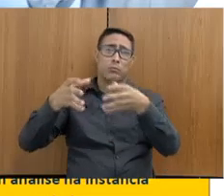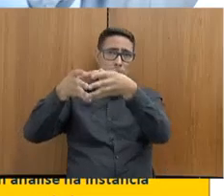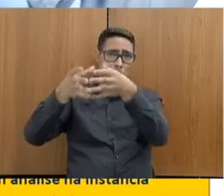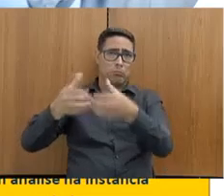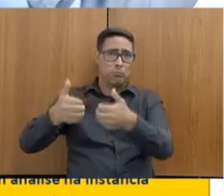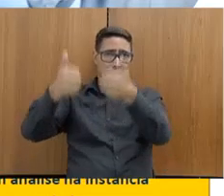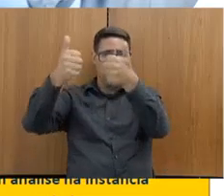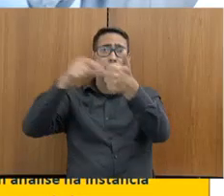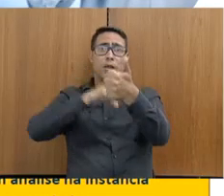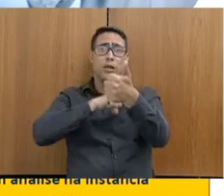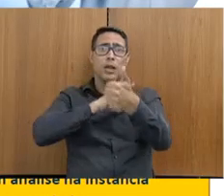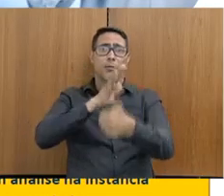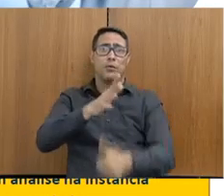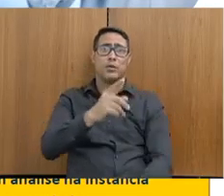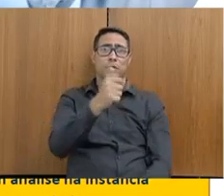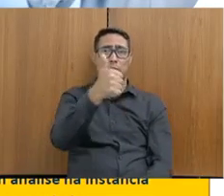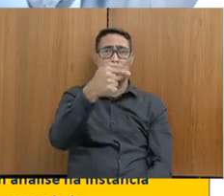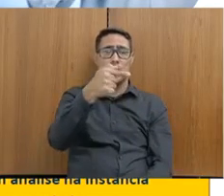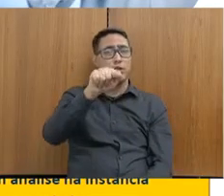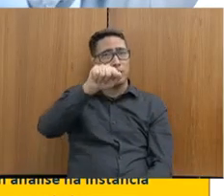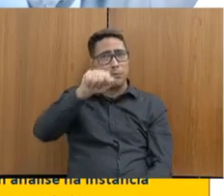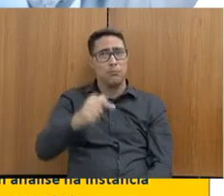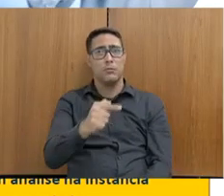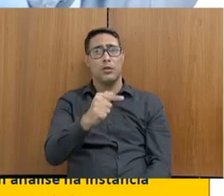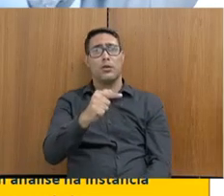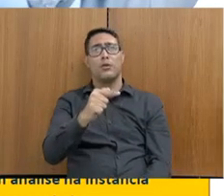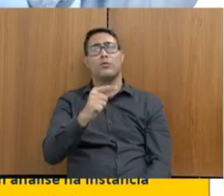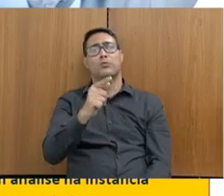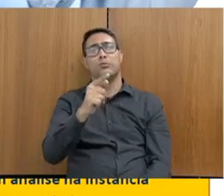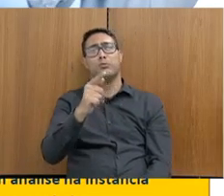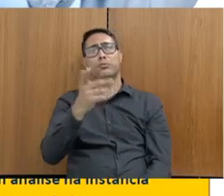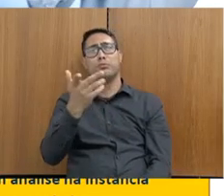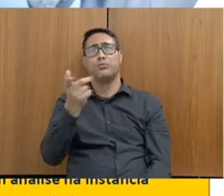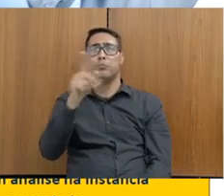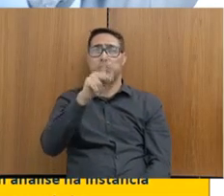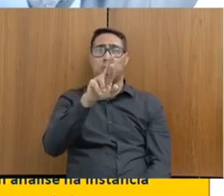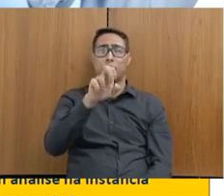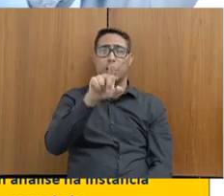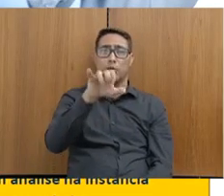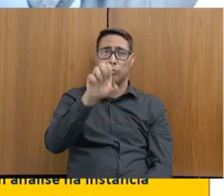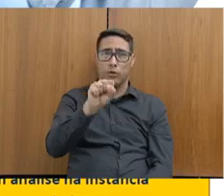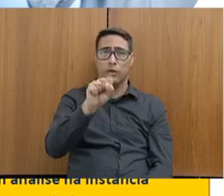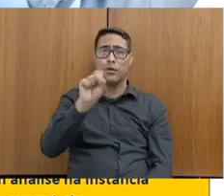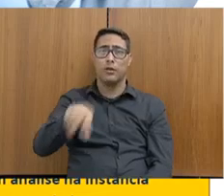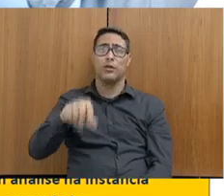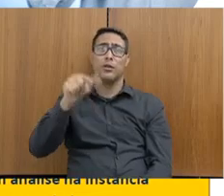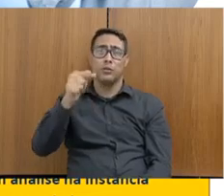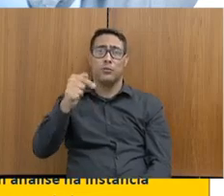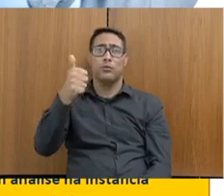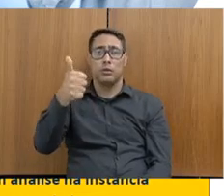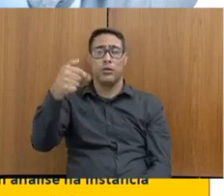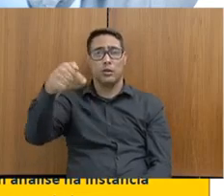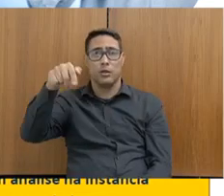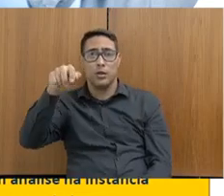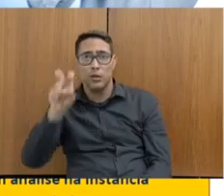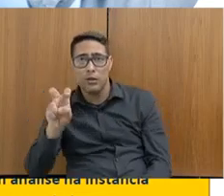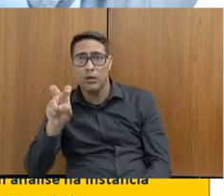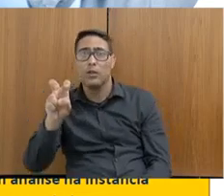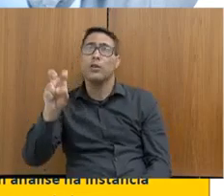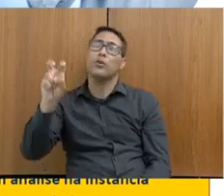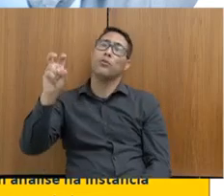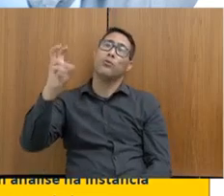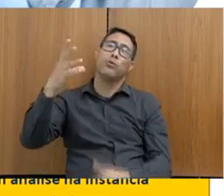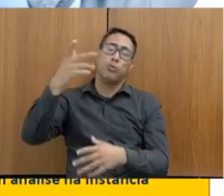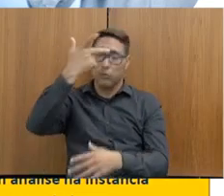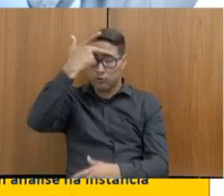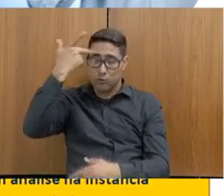um total de 17.016 progressões, 7.175 promoções. Eu